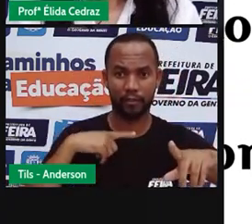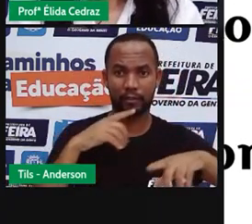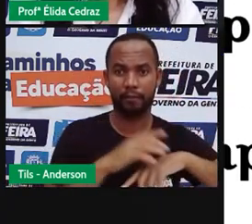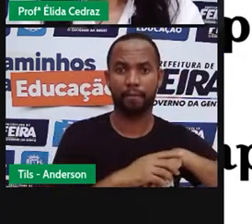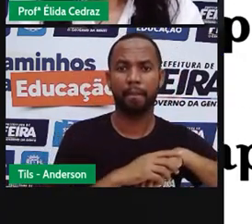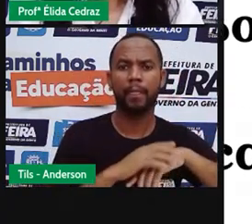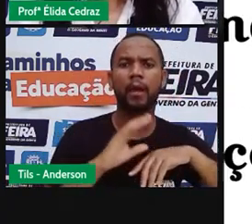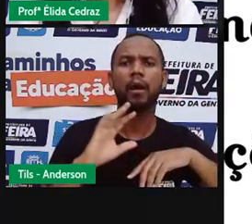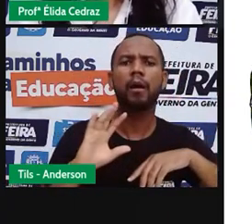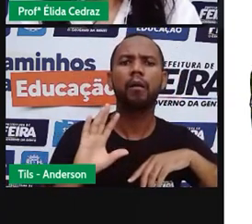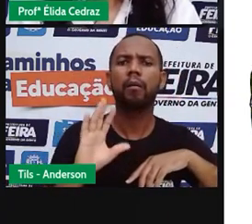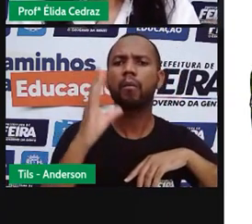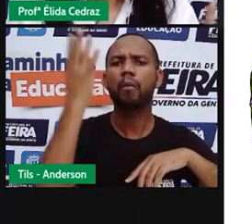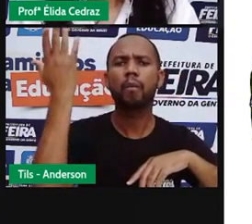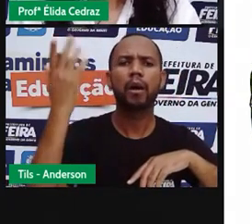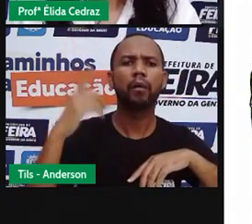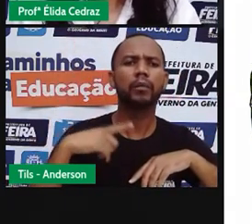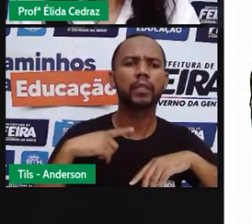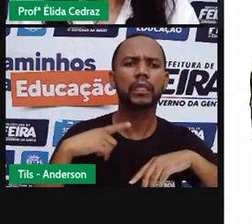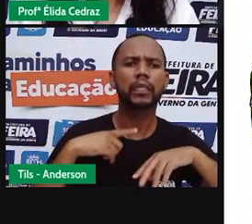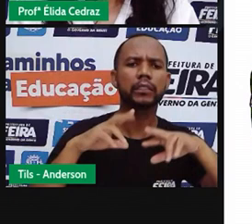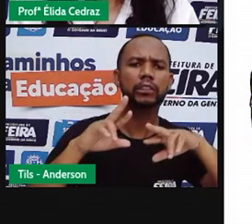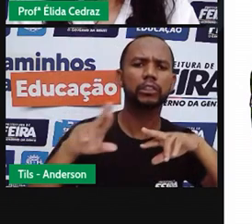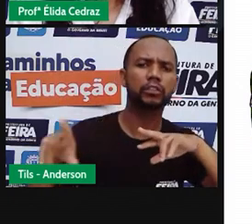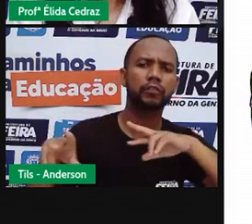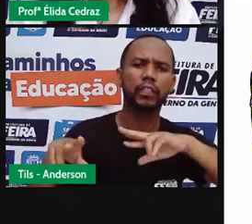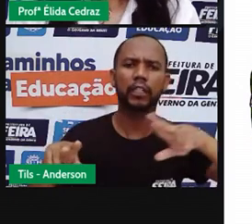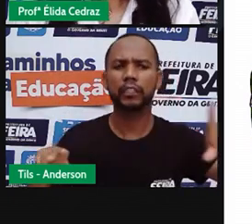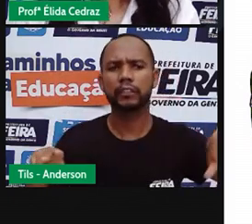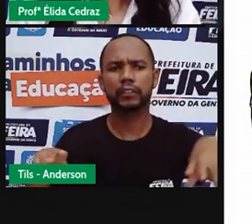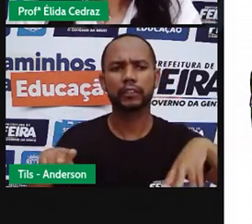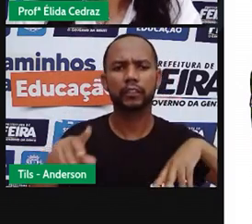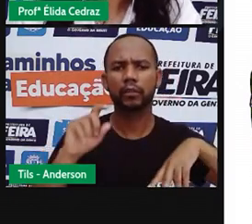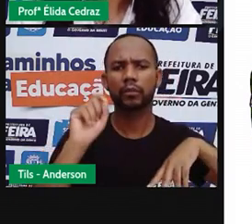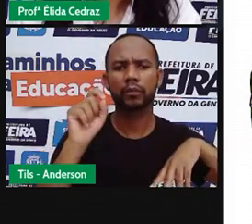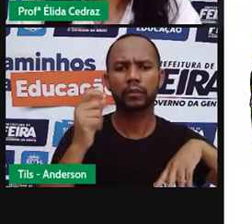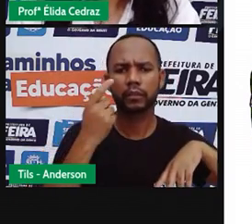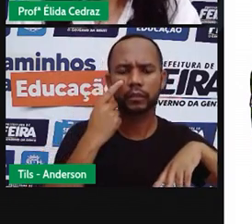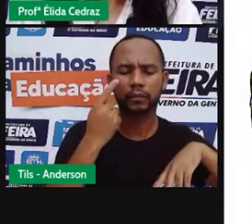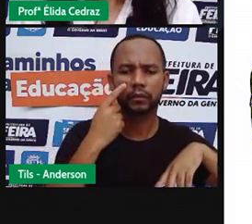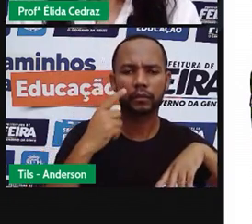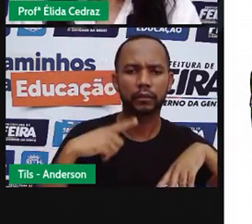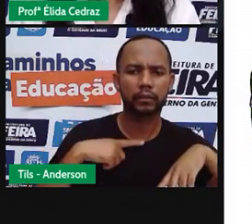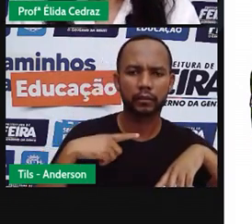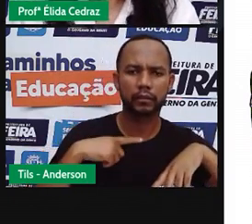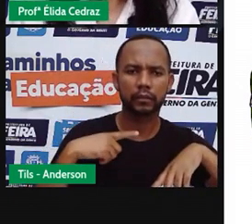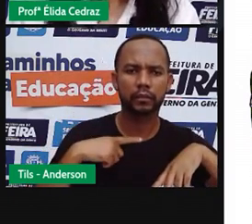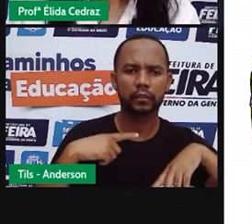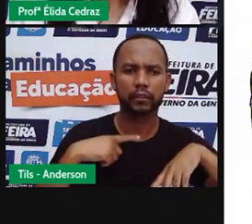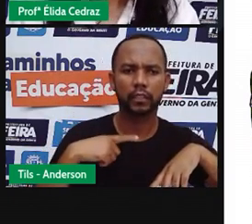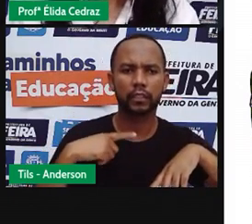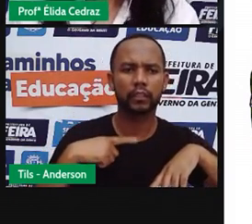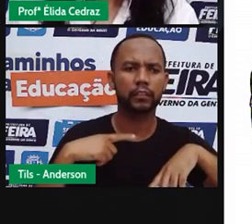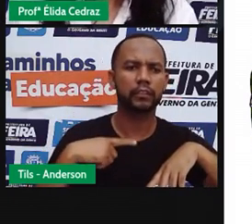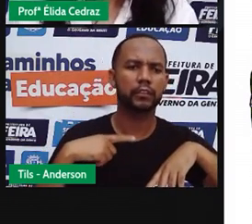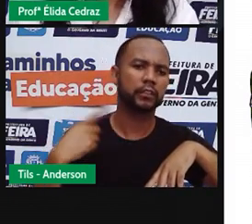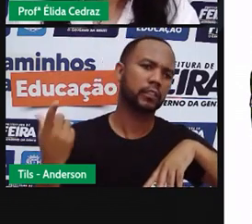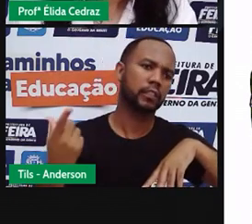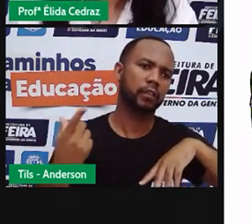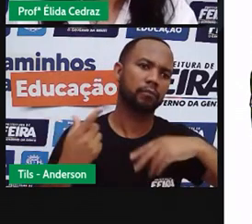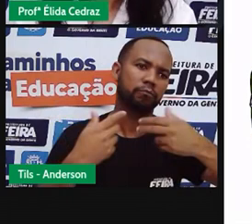Qual é o elemento que diferencia? É a existência dos seres místicos,